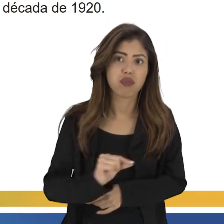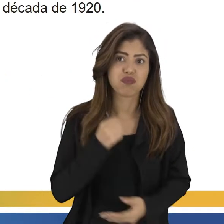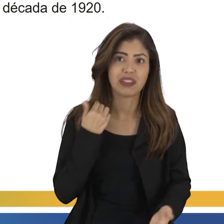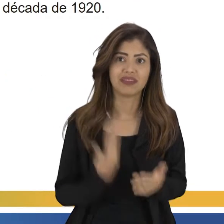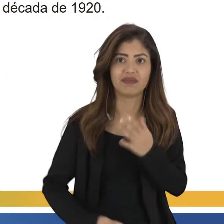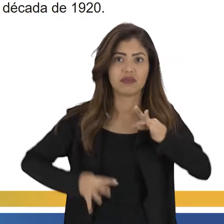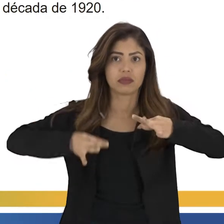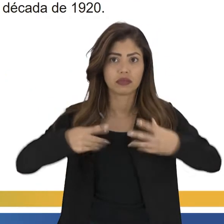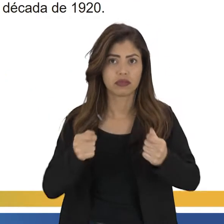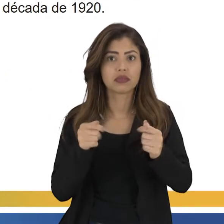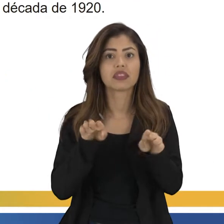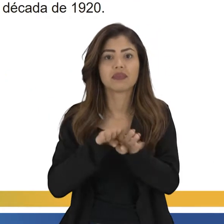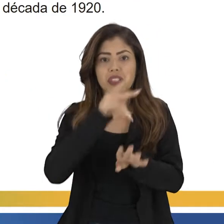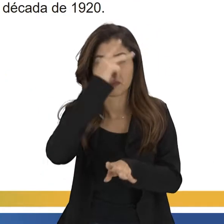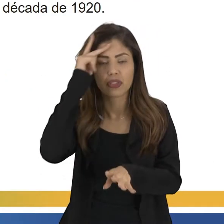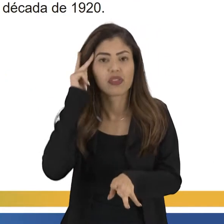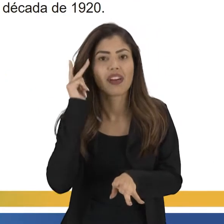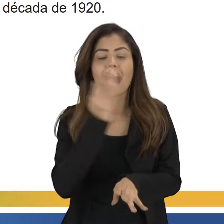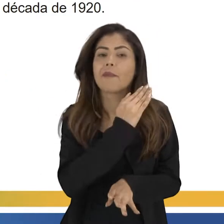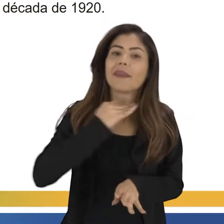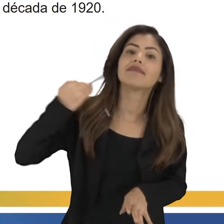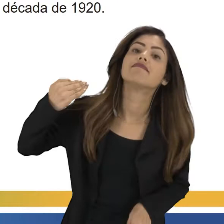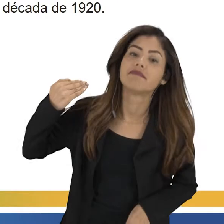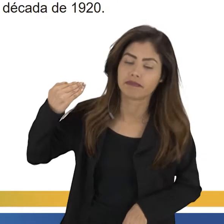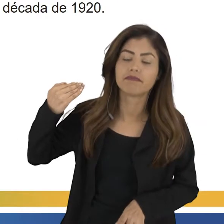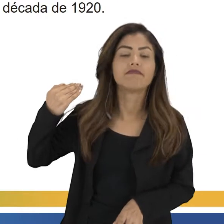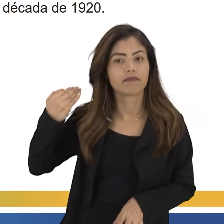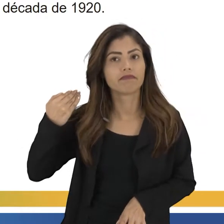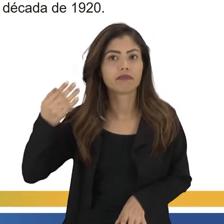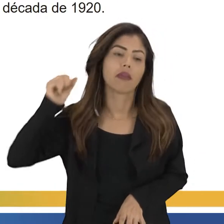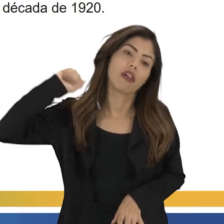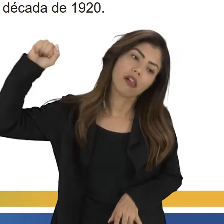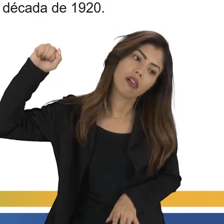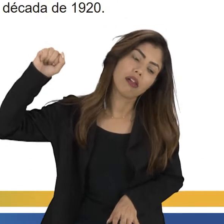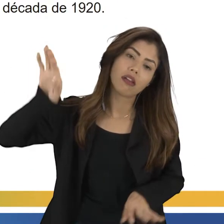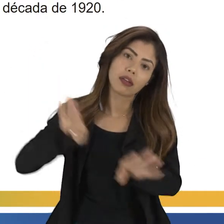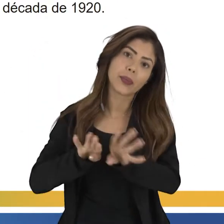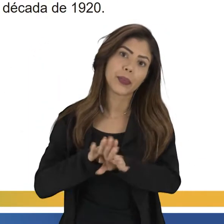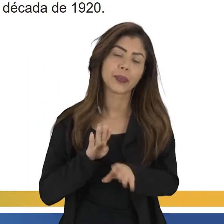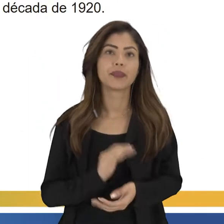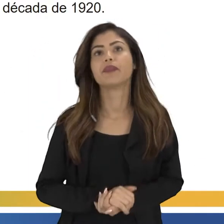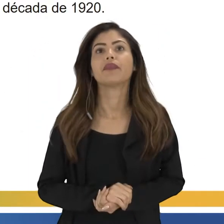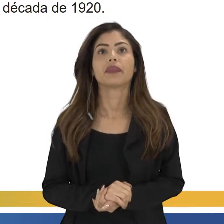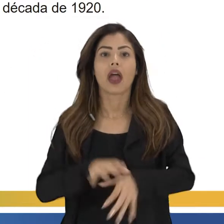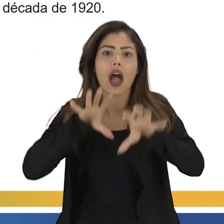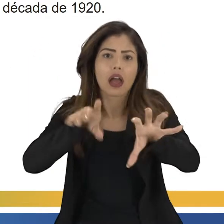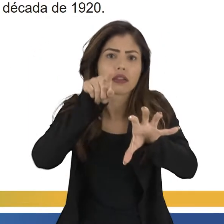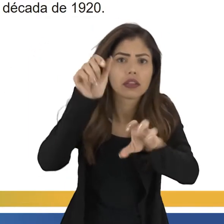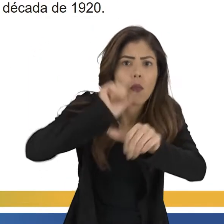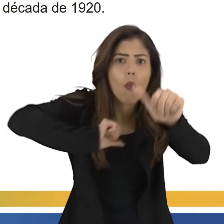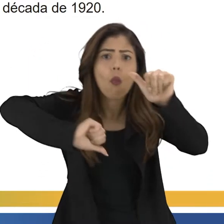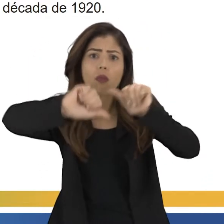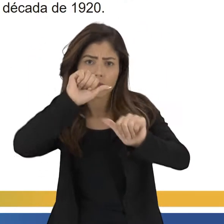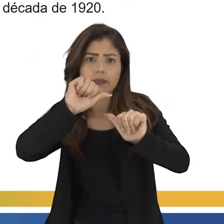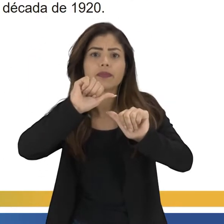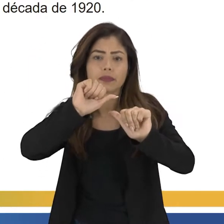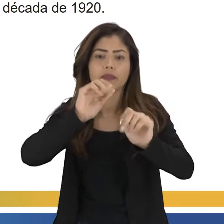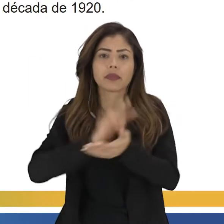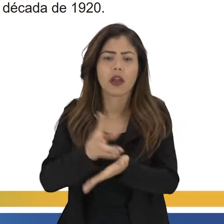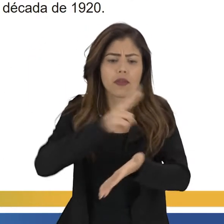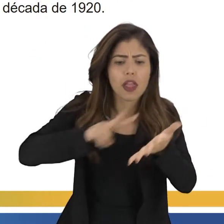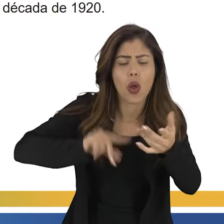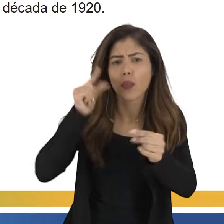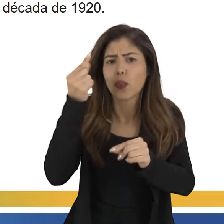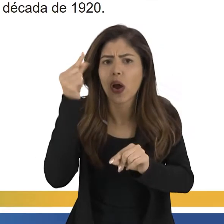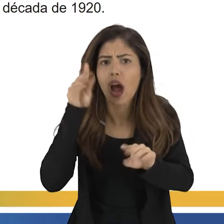empresas, e muitas pessoas também se suicidaram. Aqui, a gente tem uma contradição, né? Vamos ler um